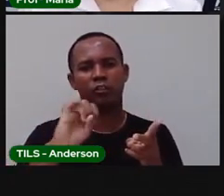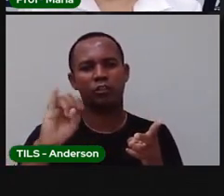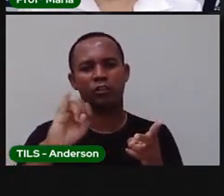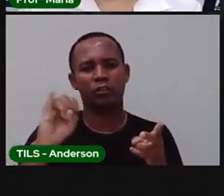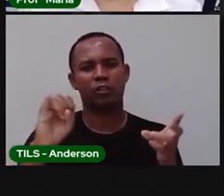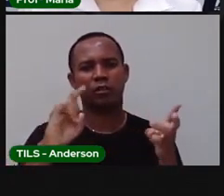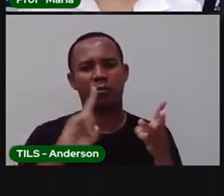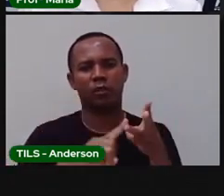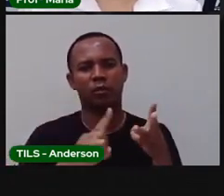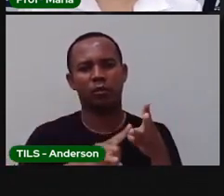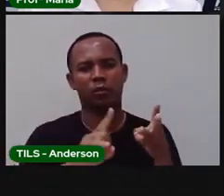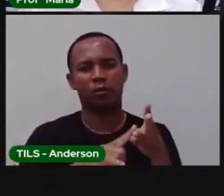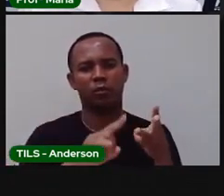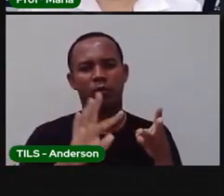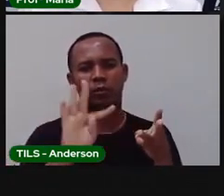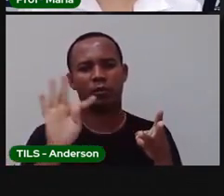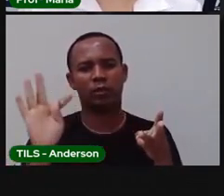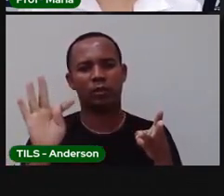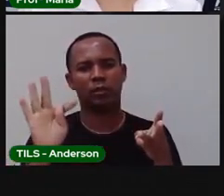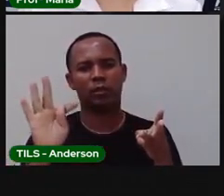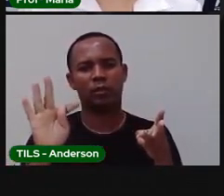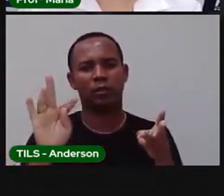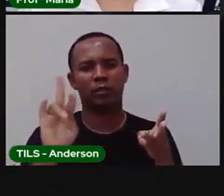Ou trisílaba. Ou ainda o quê?